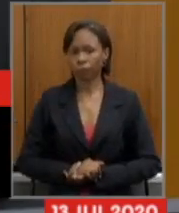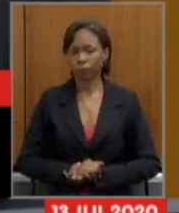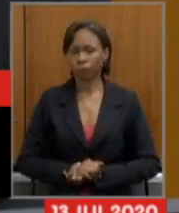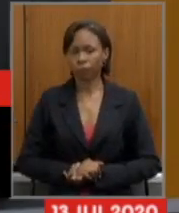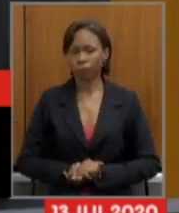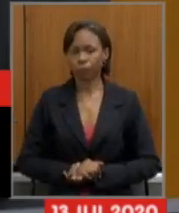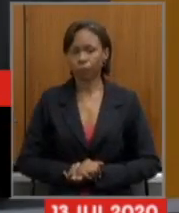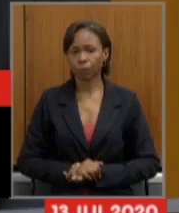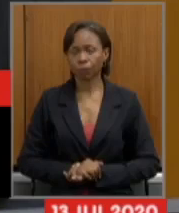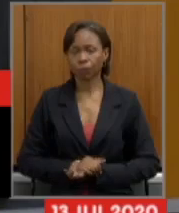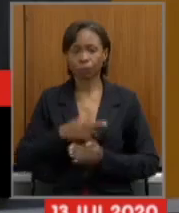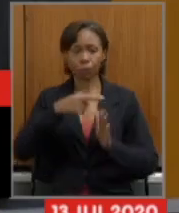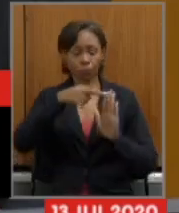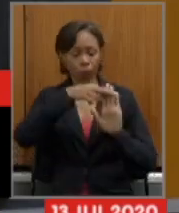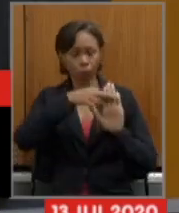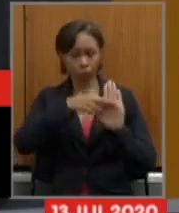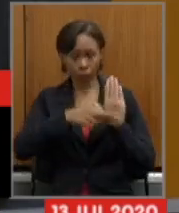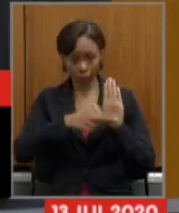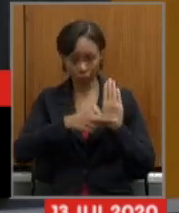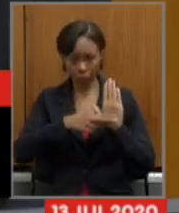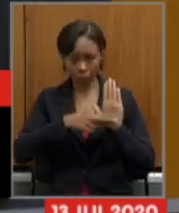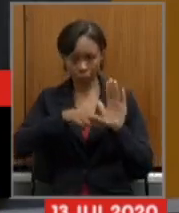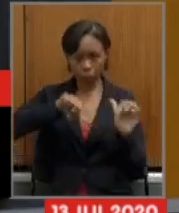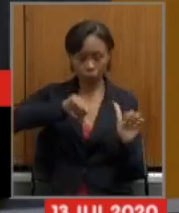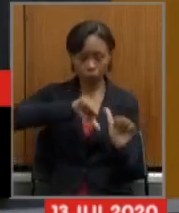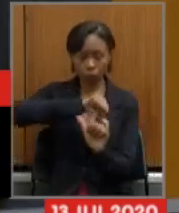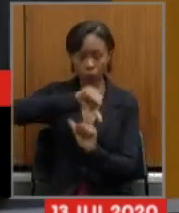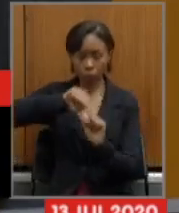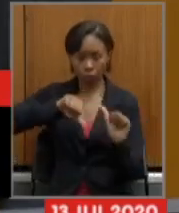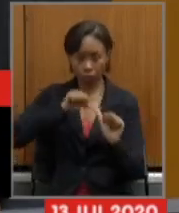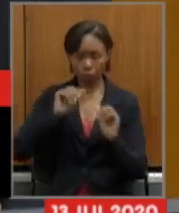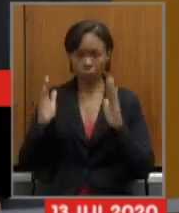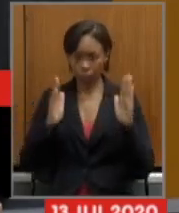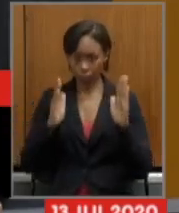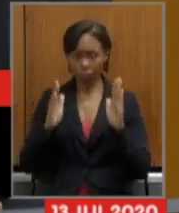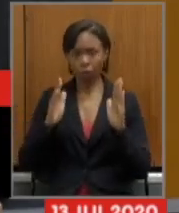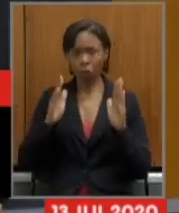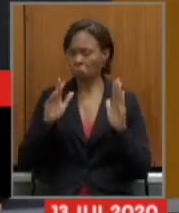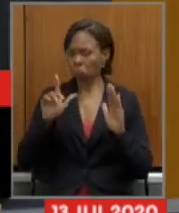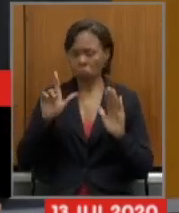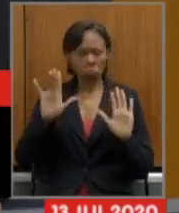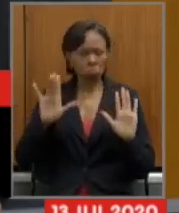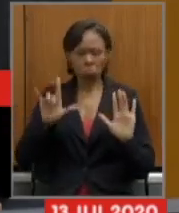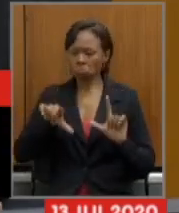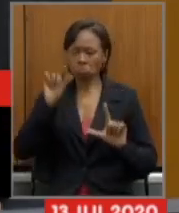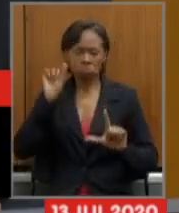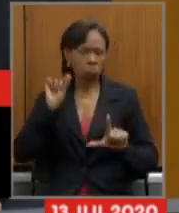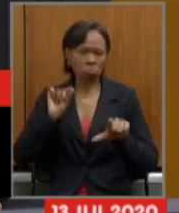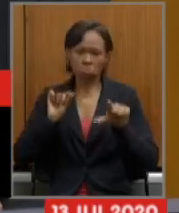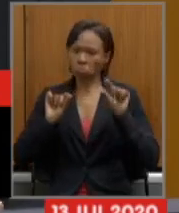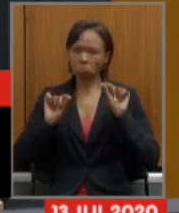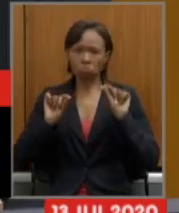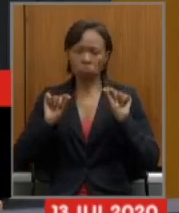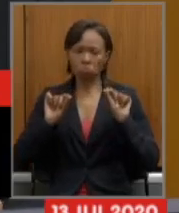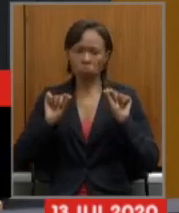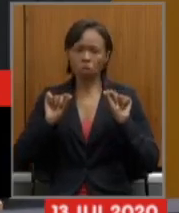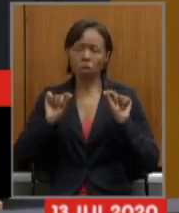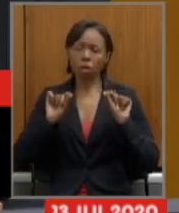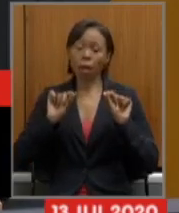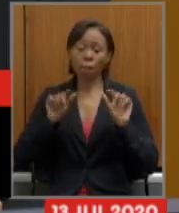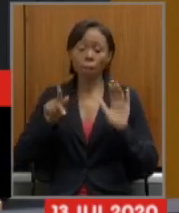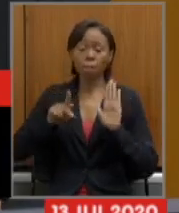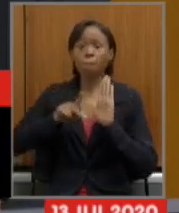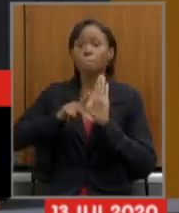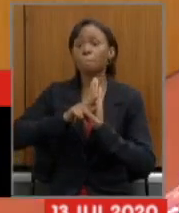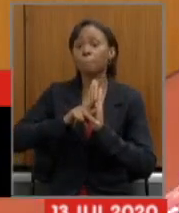A regra de transição é opcional e se aplica aos servidores